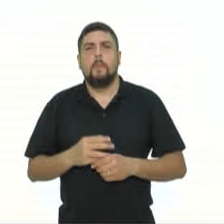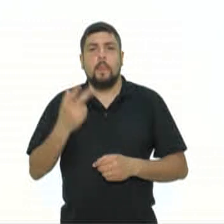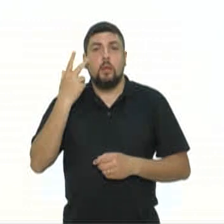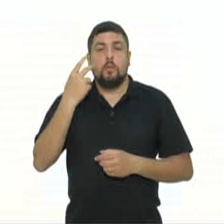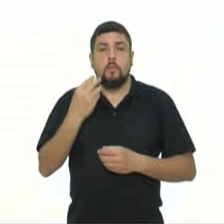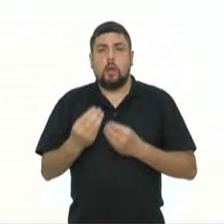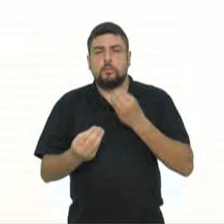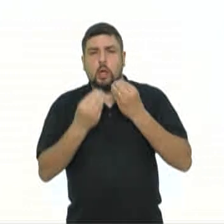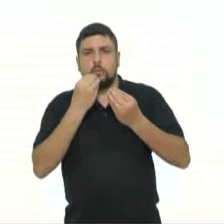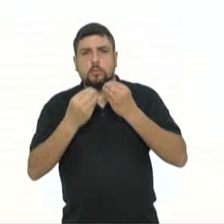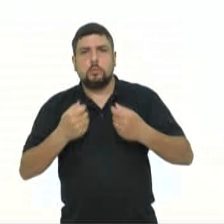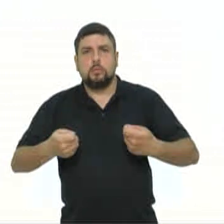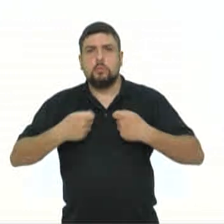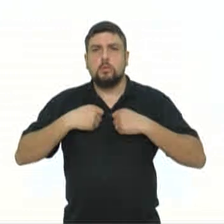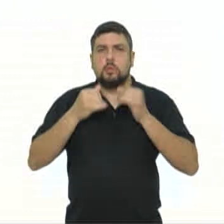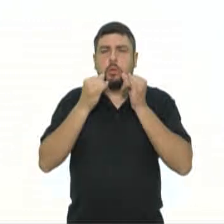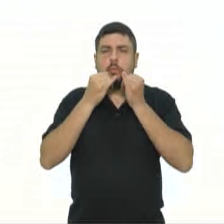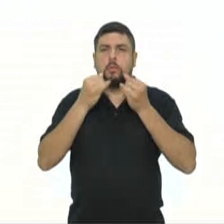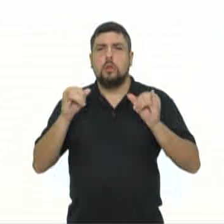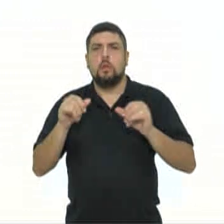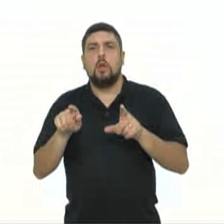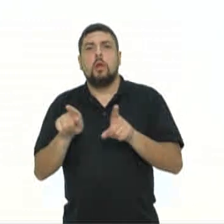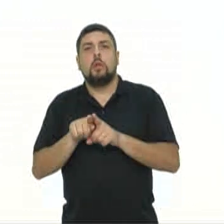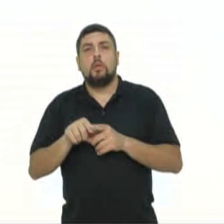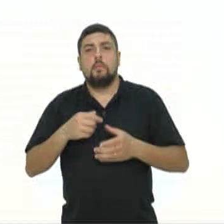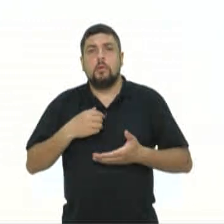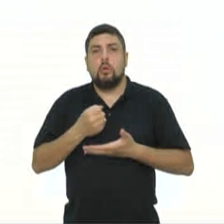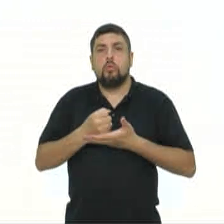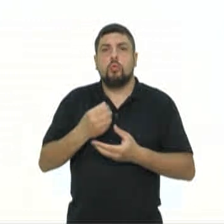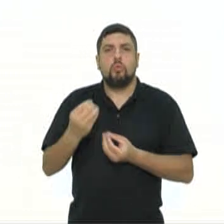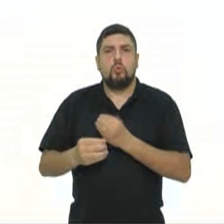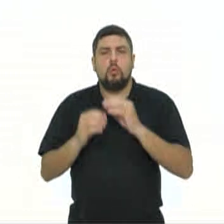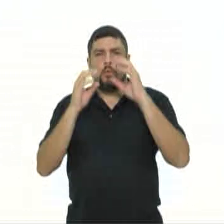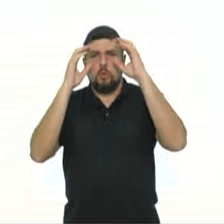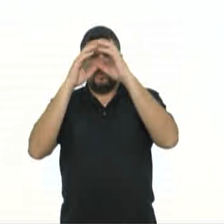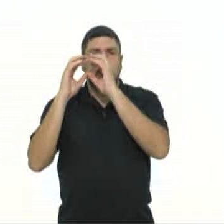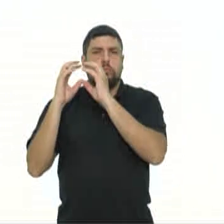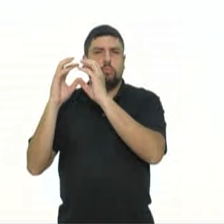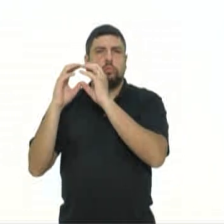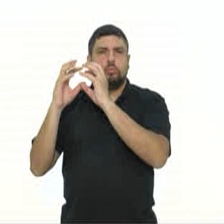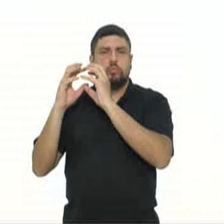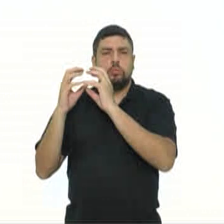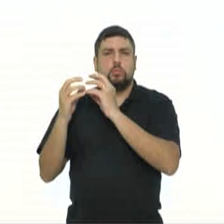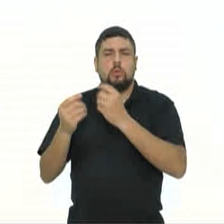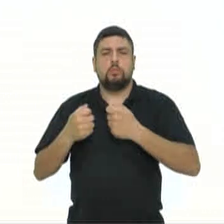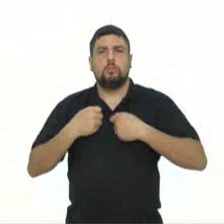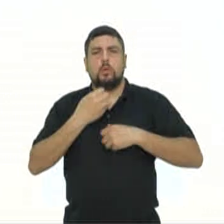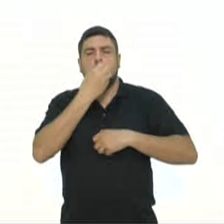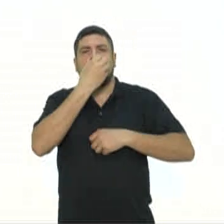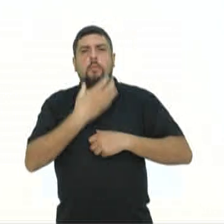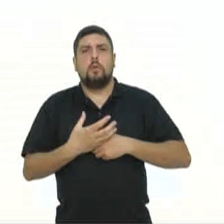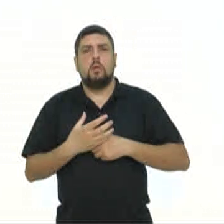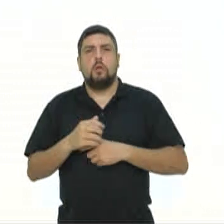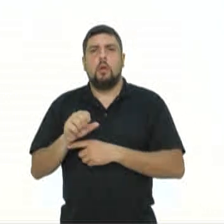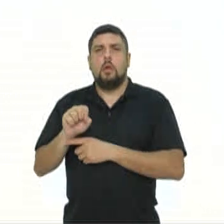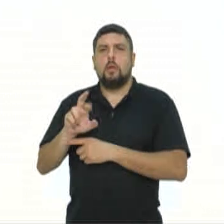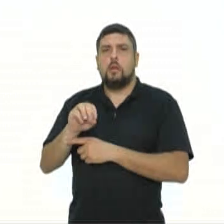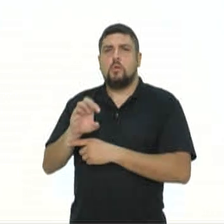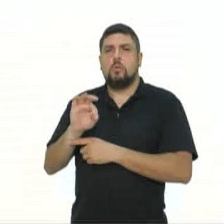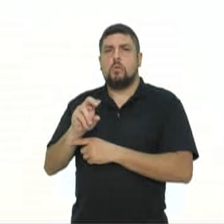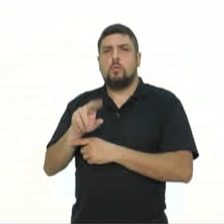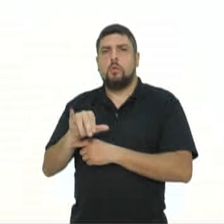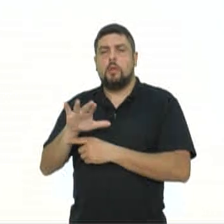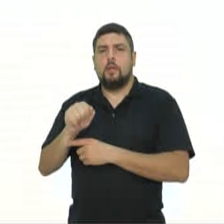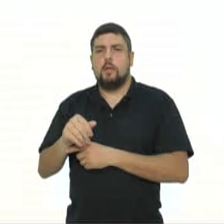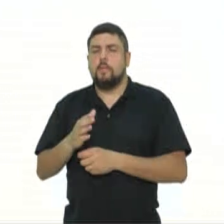tubérculos fornecem energia e ainda ajudam na liberação de transmissores cerebrais responsáveis pela sensação de bem-estar, como a serotonina. Por isso o batatinha